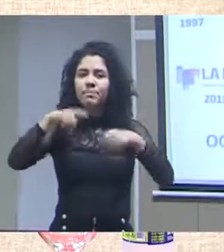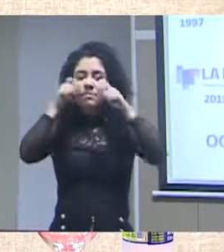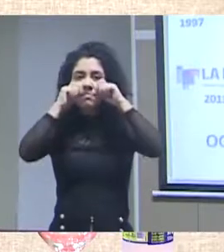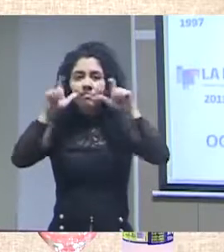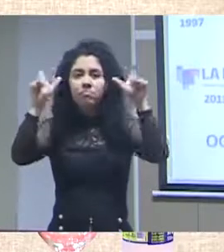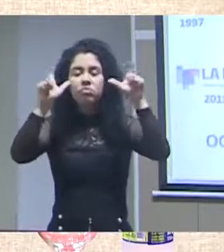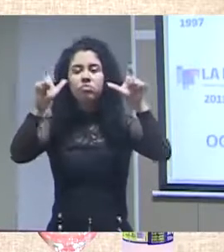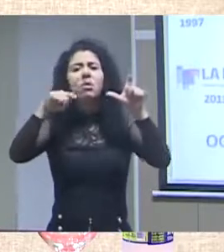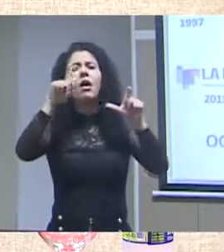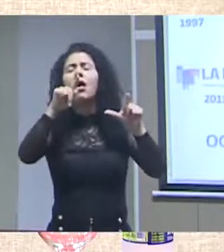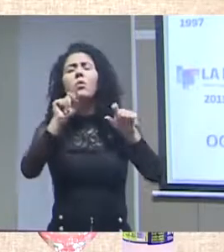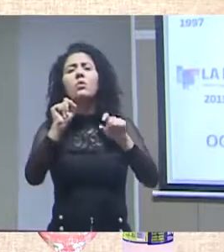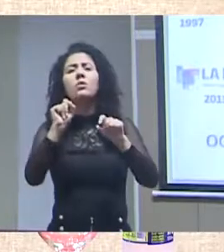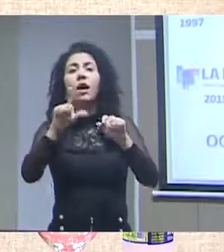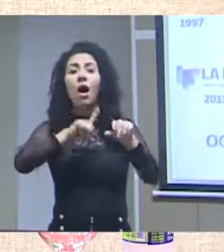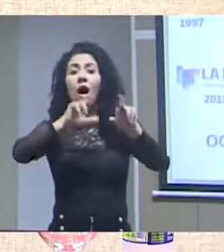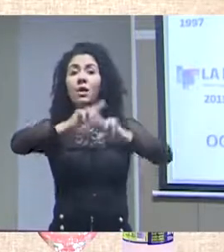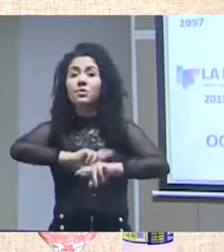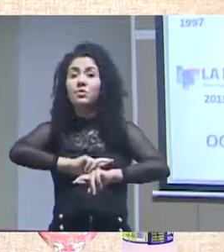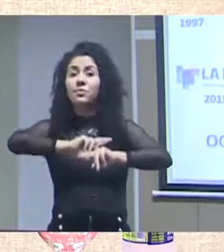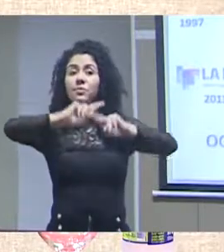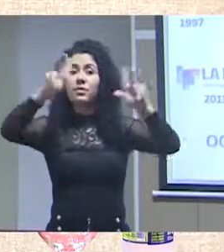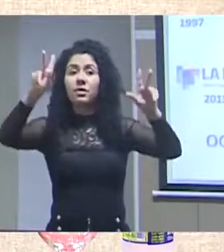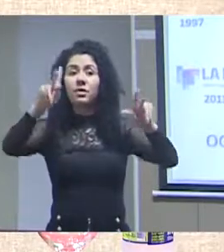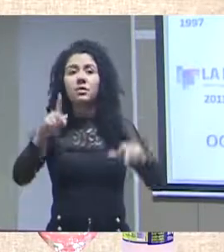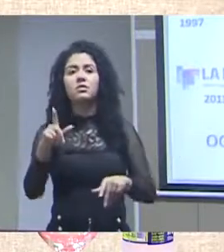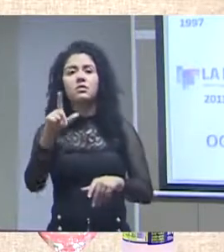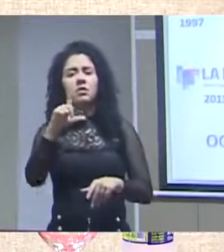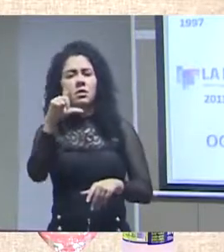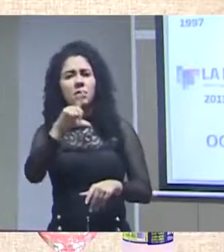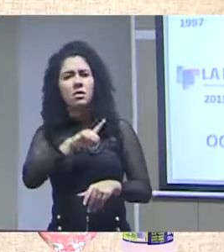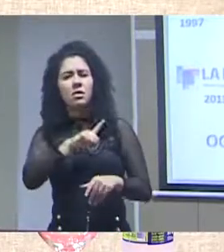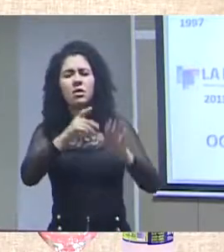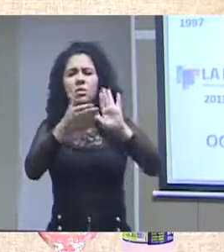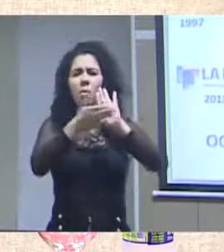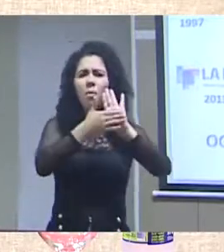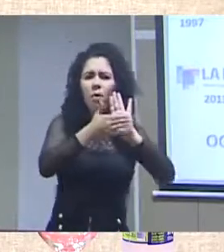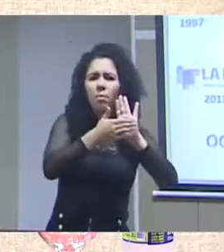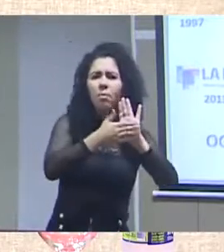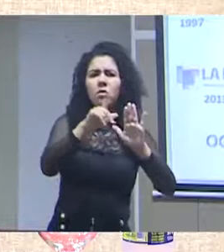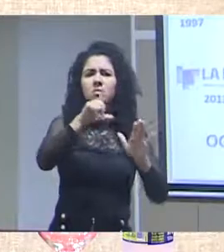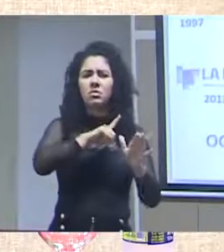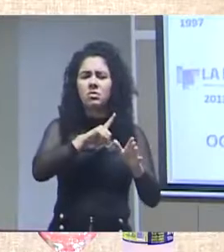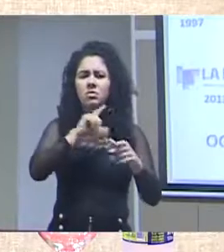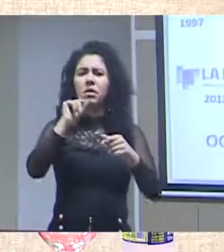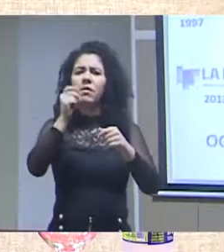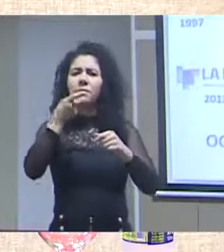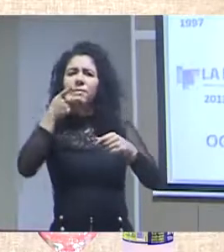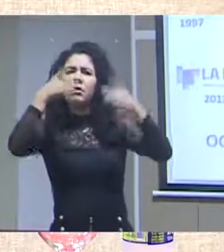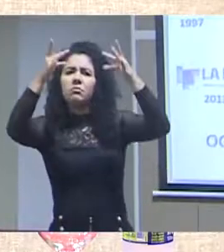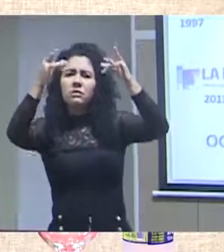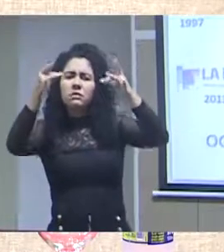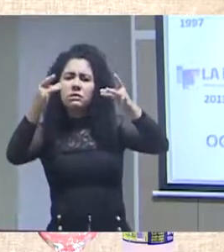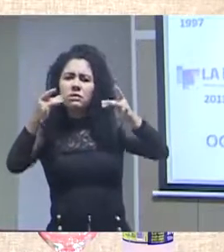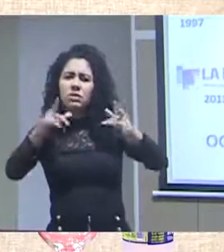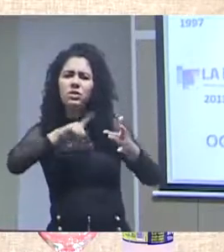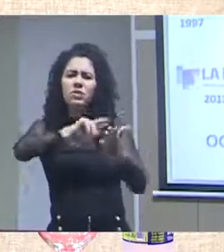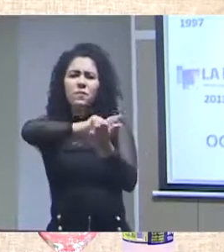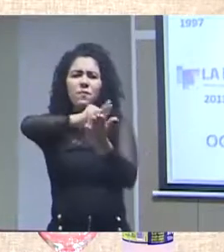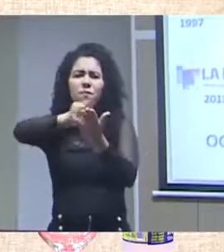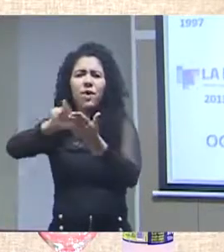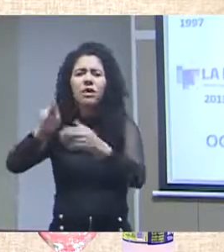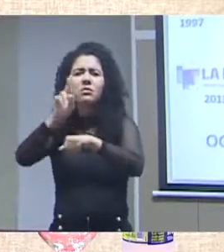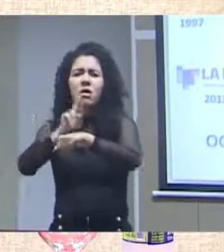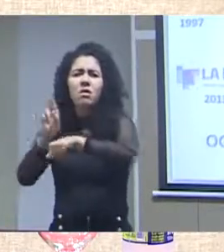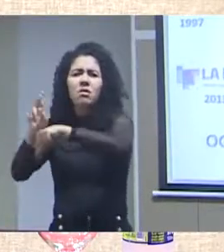são exatamente as diferenças de propostas que estão sendo colocadas em termos das diversas